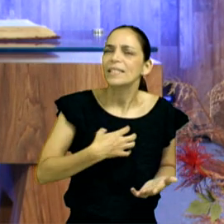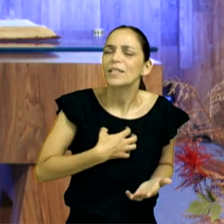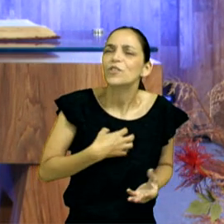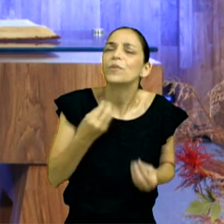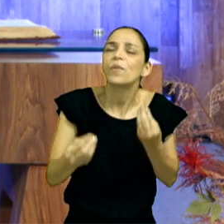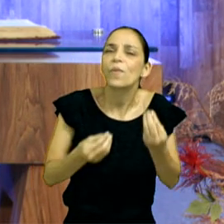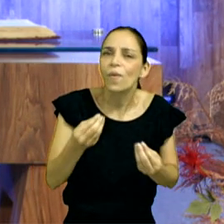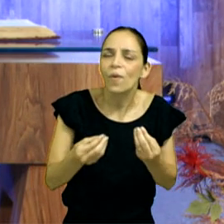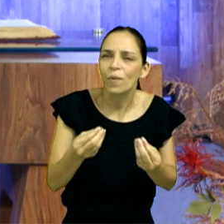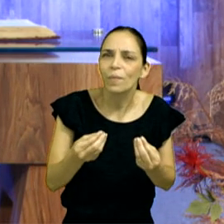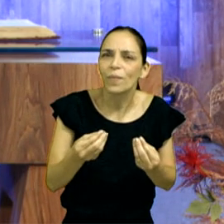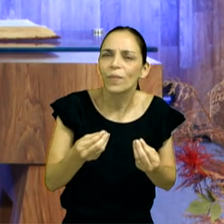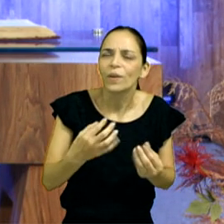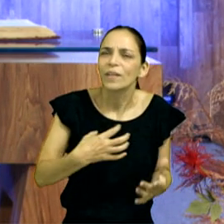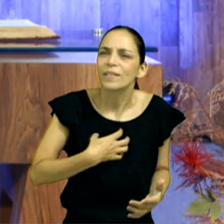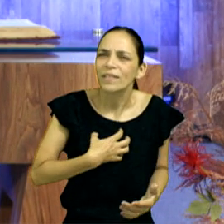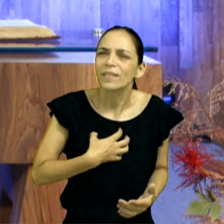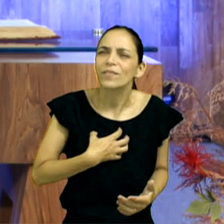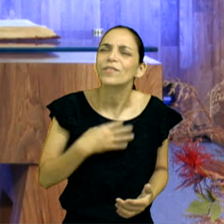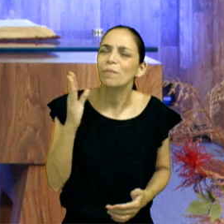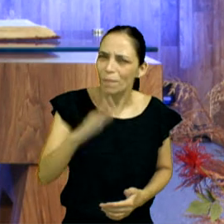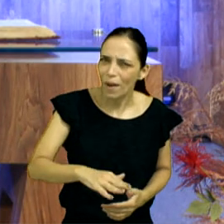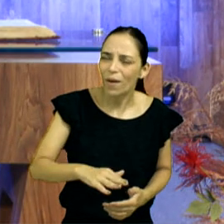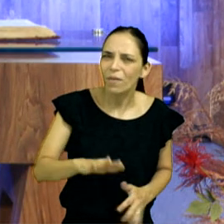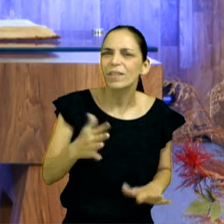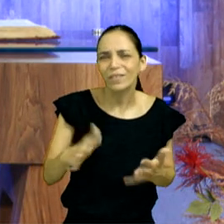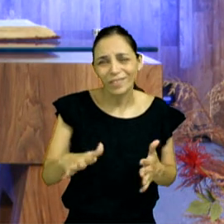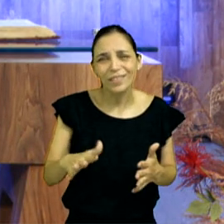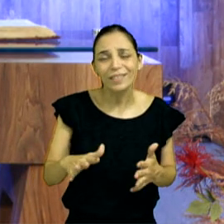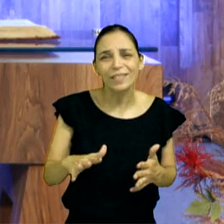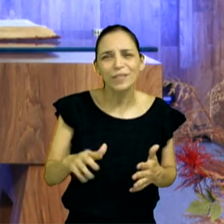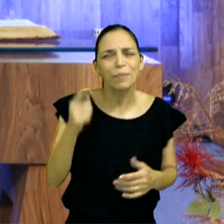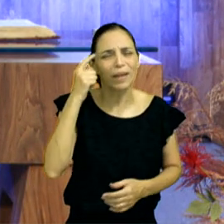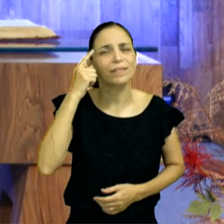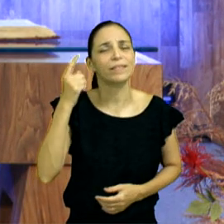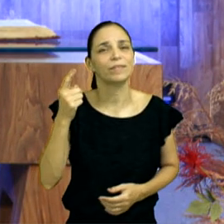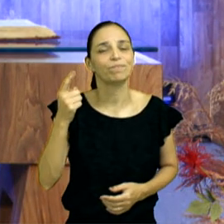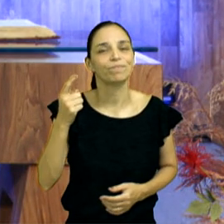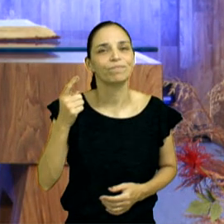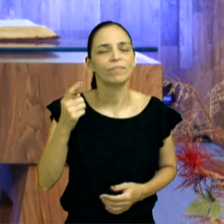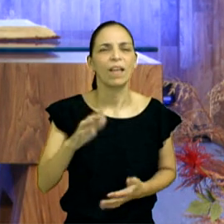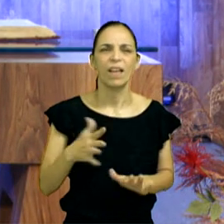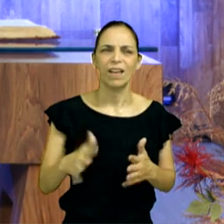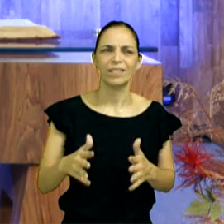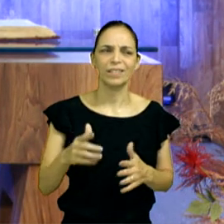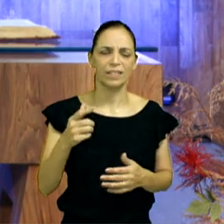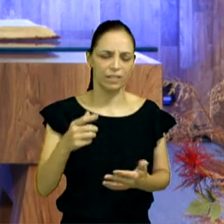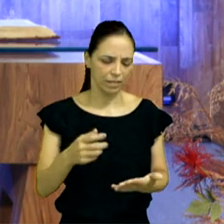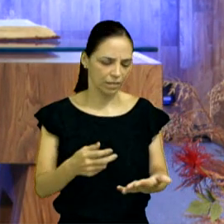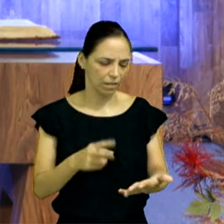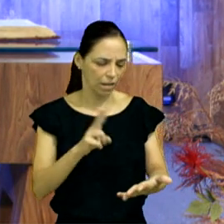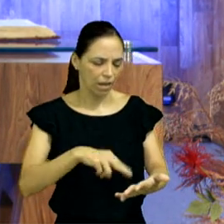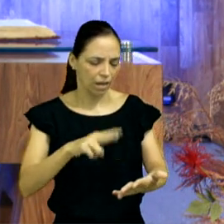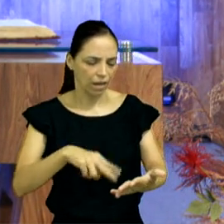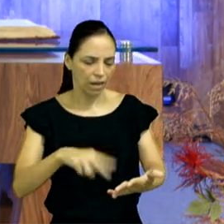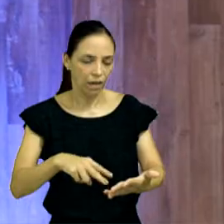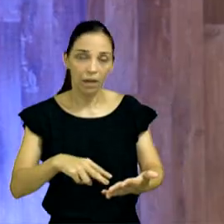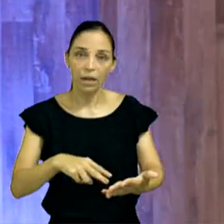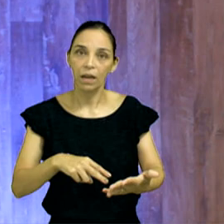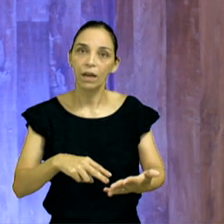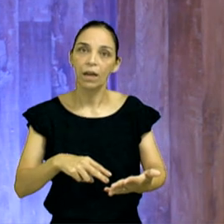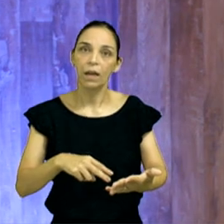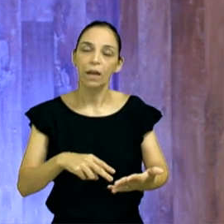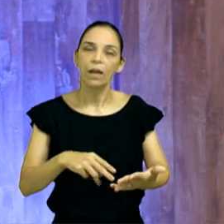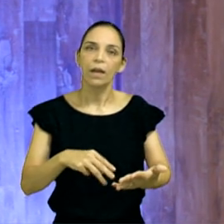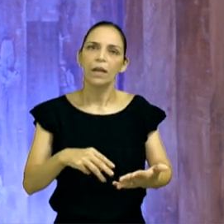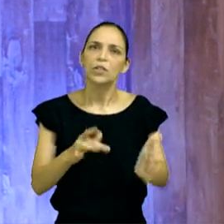alguém poderia se ofender assim ou não, com essa história? Não é? Falar, não, quando você lê isso na Bíblia, você fala, mas foi